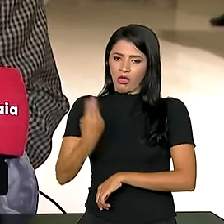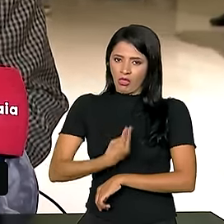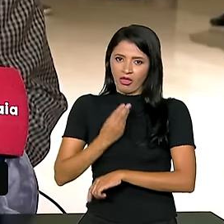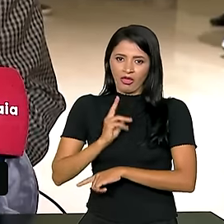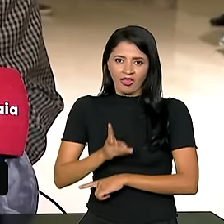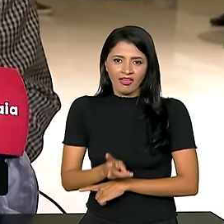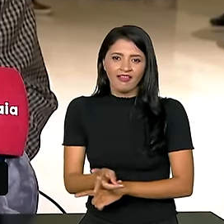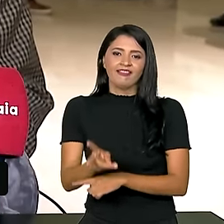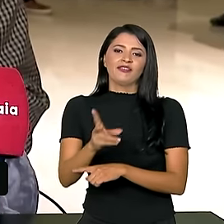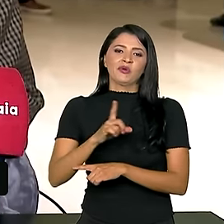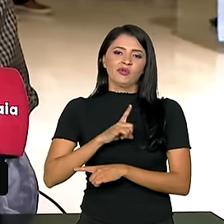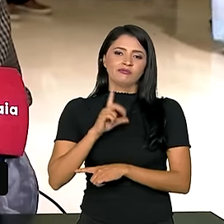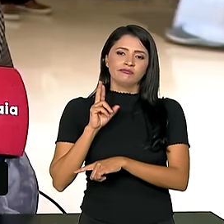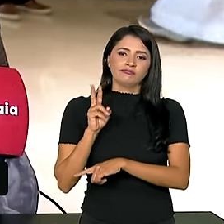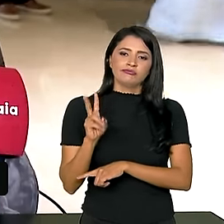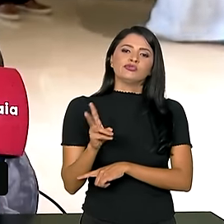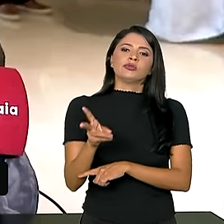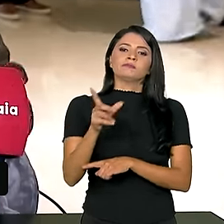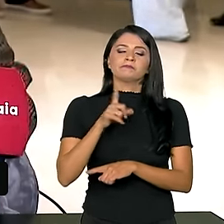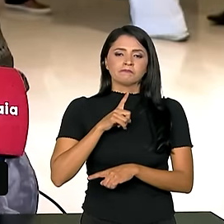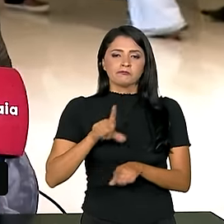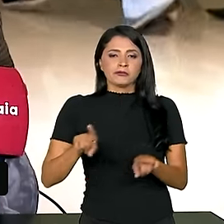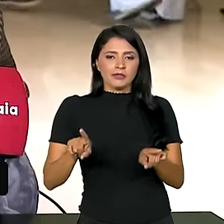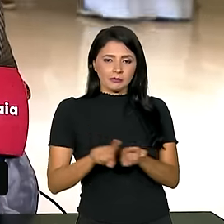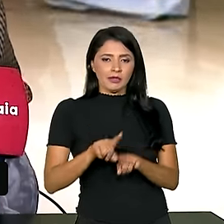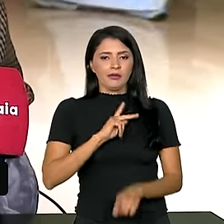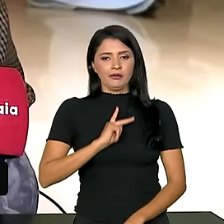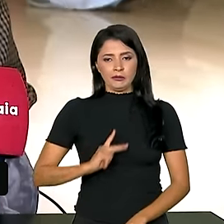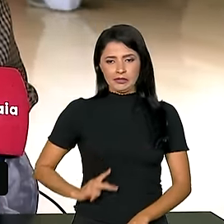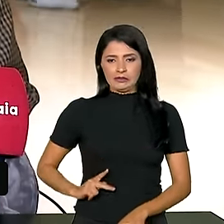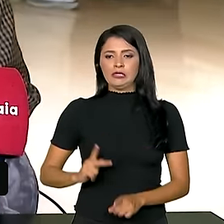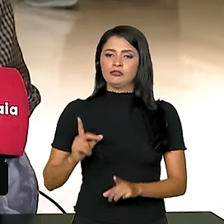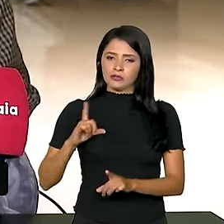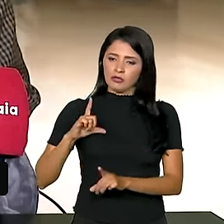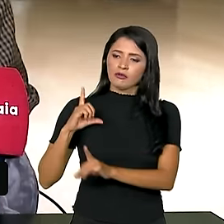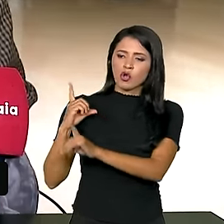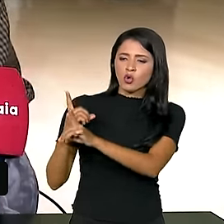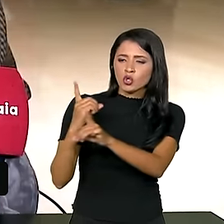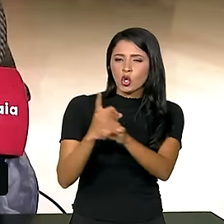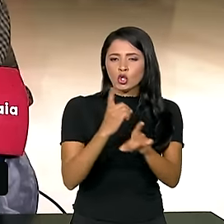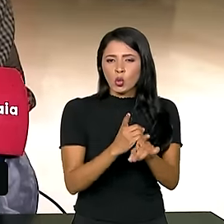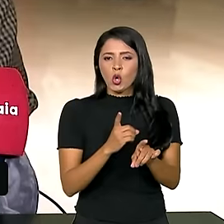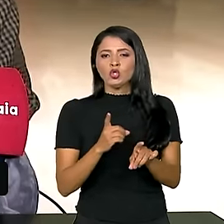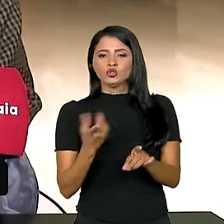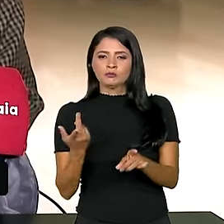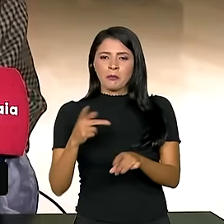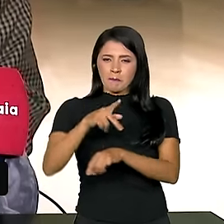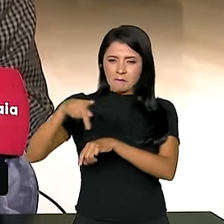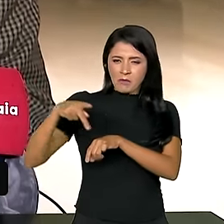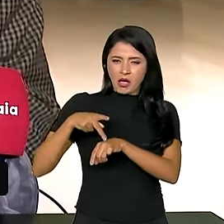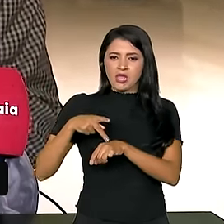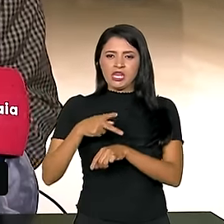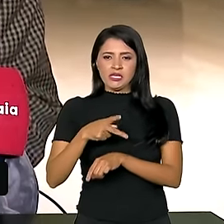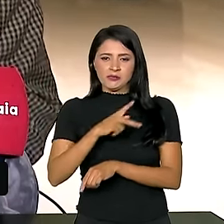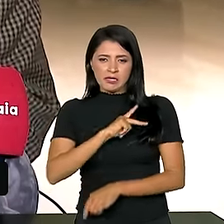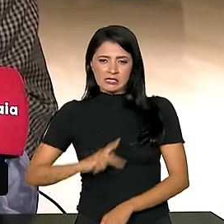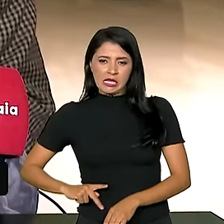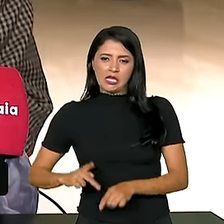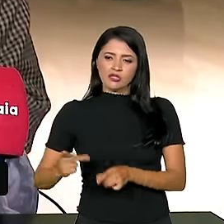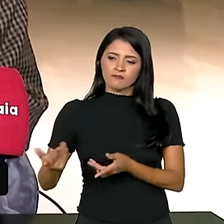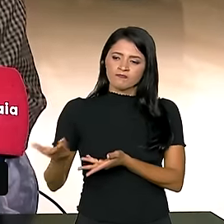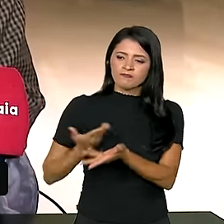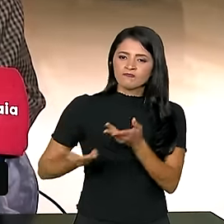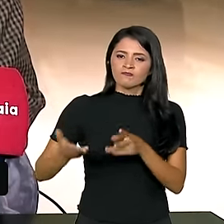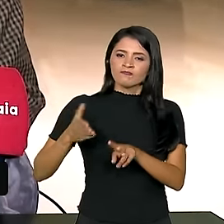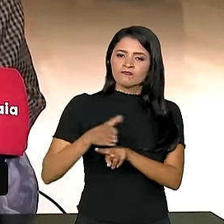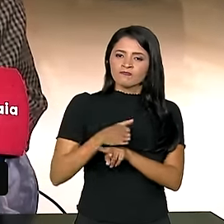Além disso, o presidente teve também uma série de encontros bilaterais com outros chefes de Estado. Ele se reuniu com